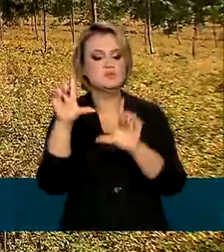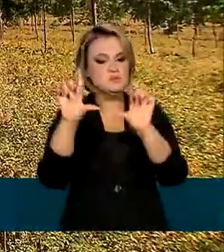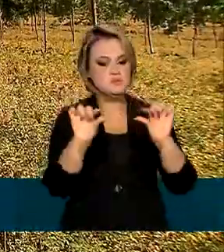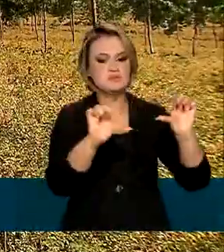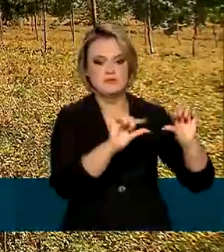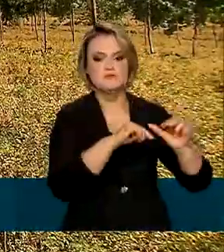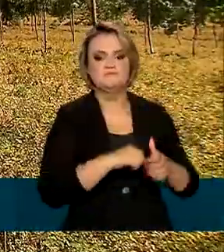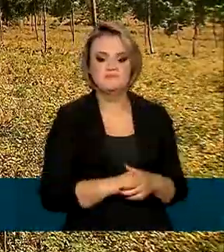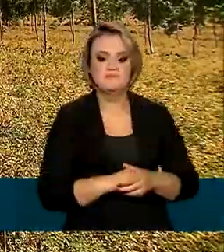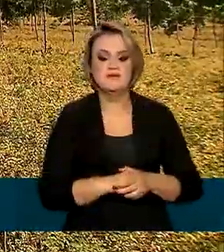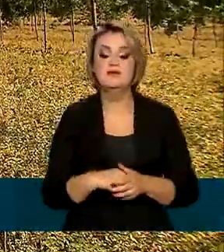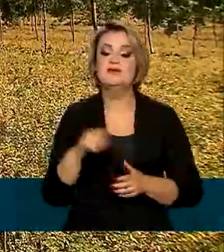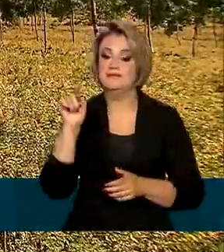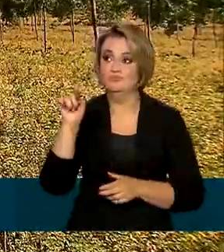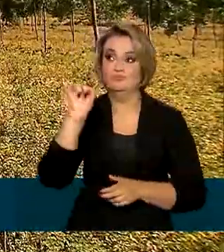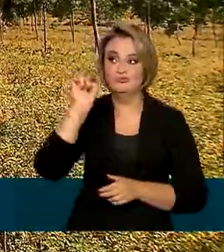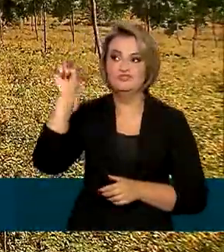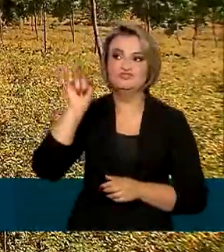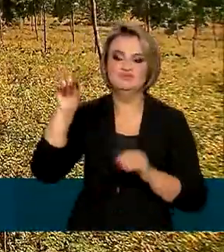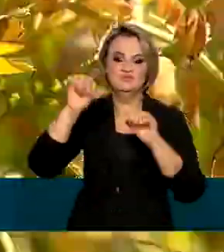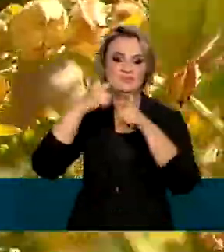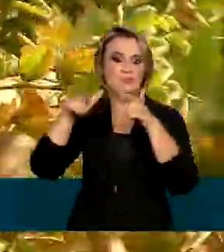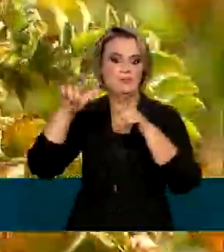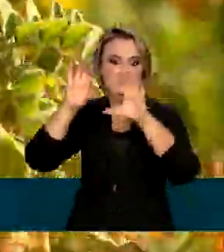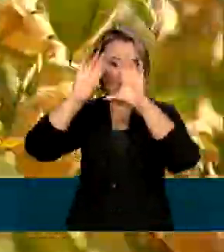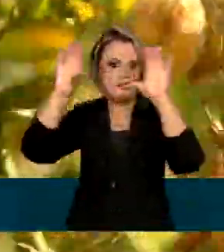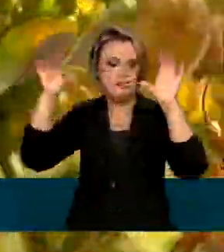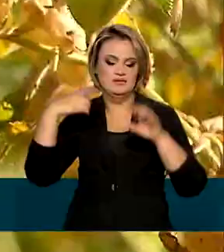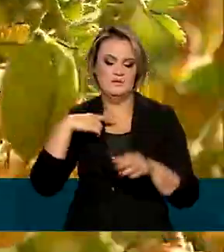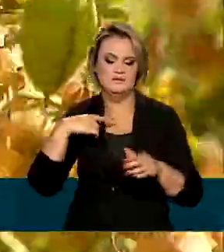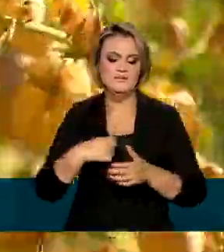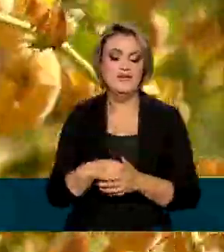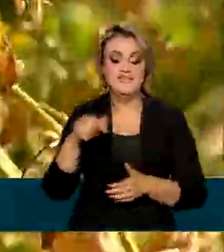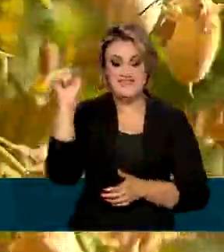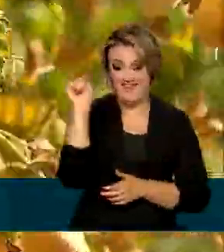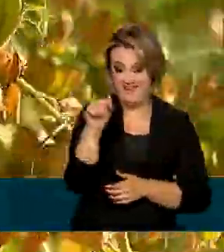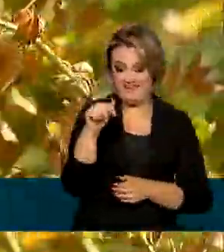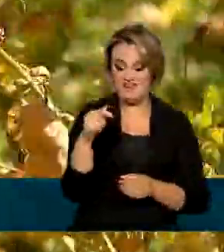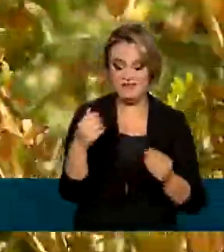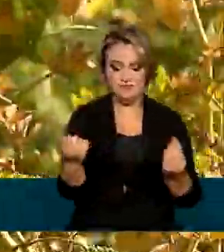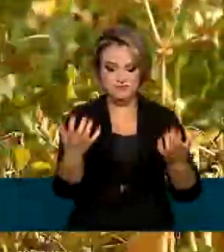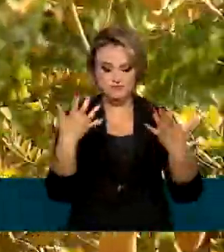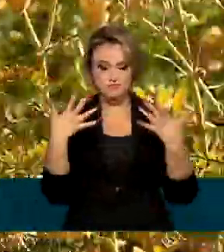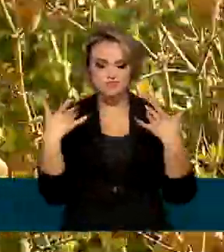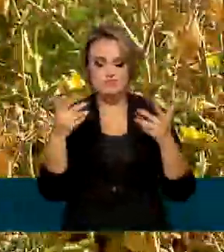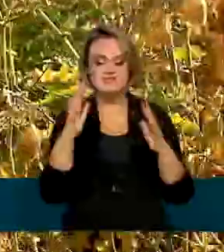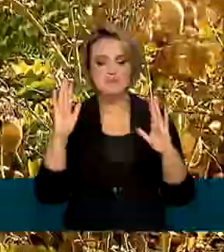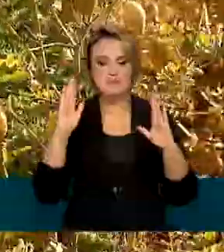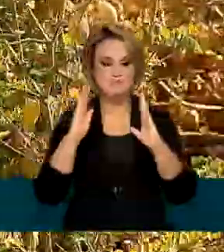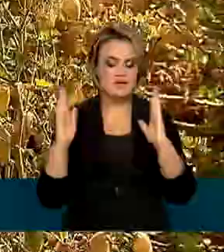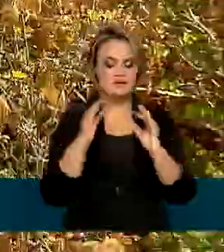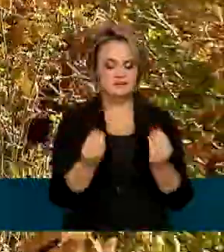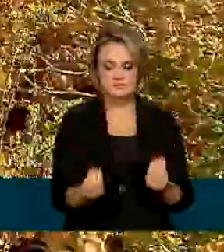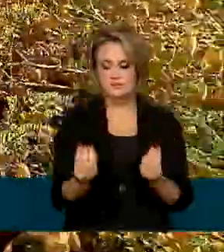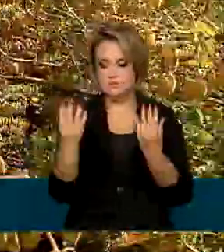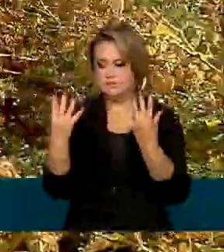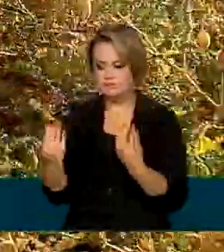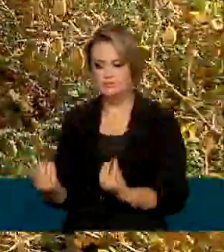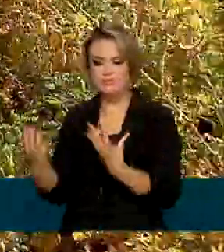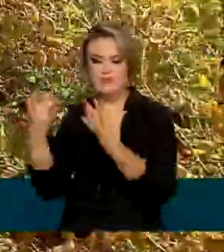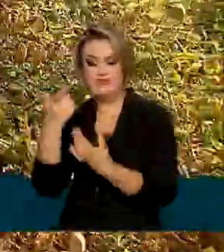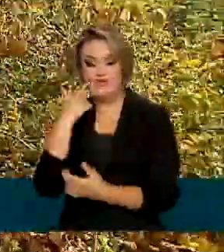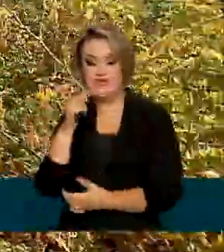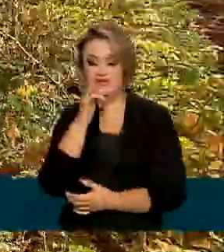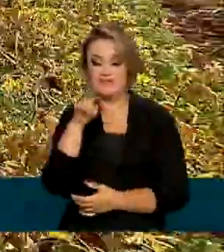natureza, o causador do efeito estufa. E é no campo que se pode ver as estações de plantio. Aqui, por exemplo,